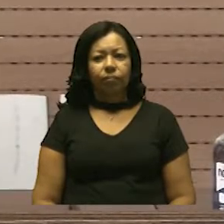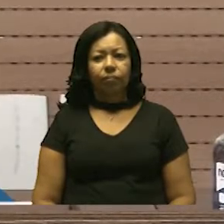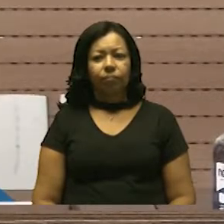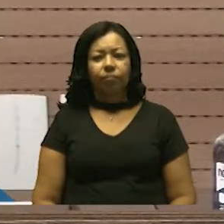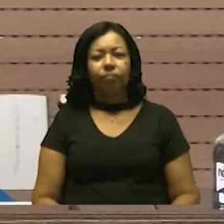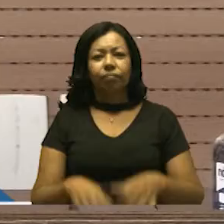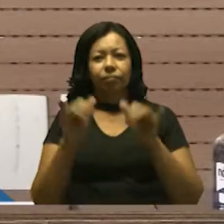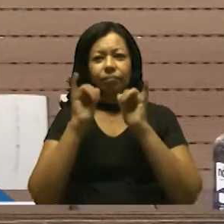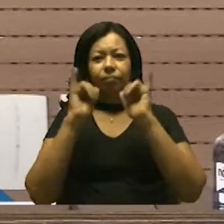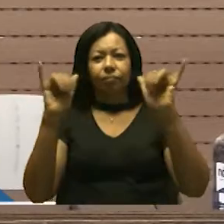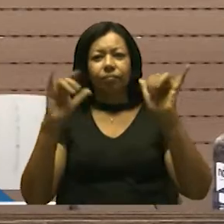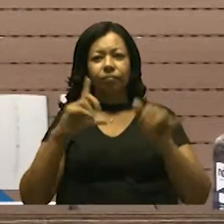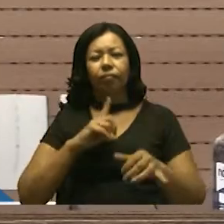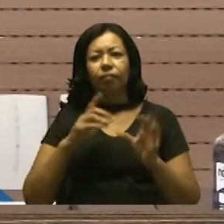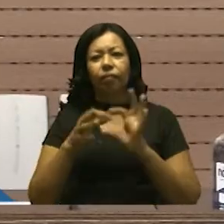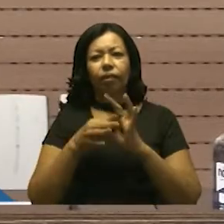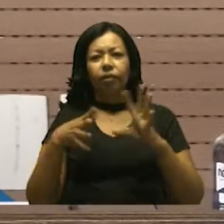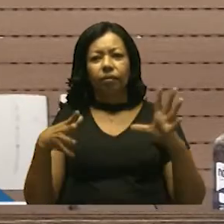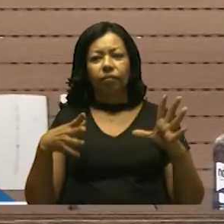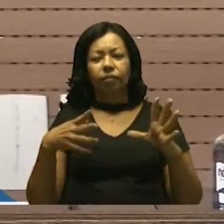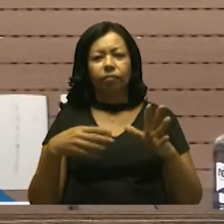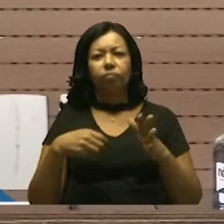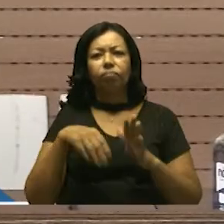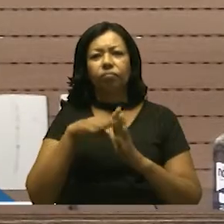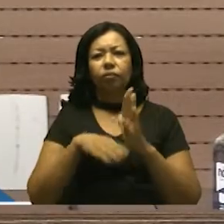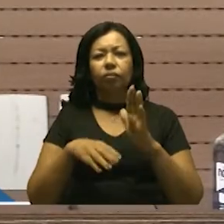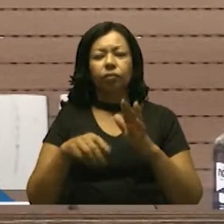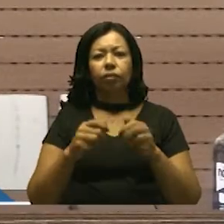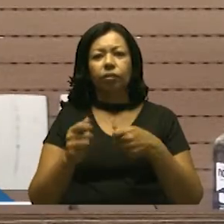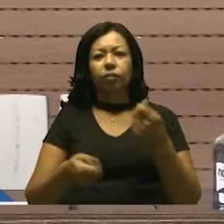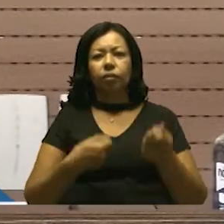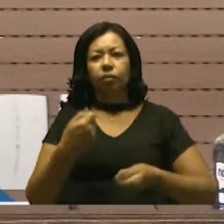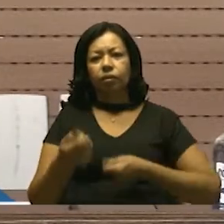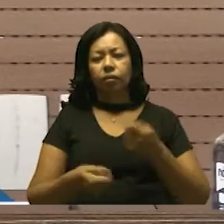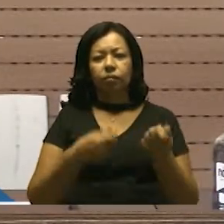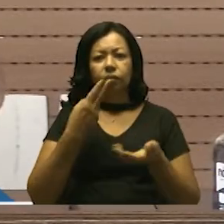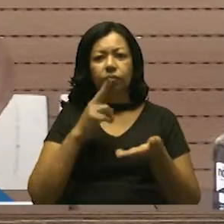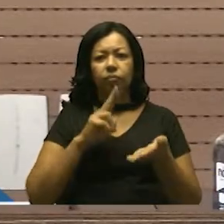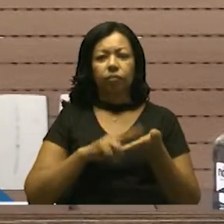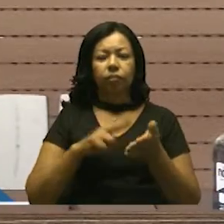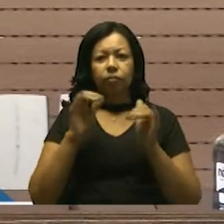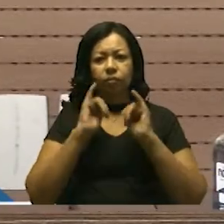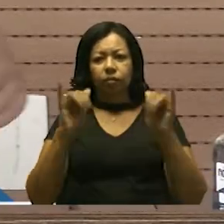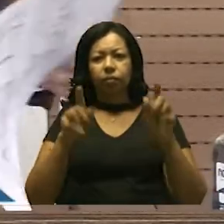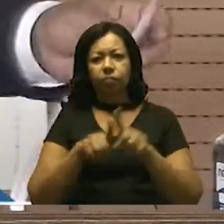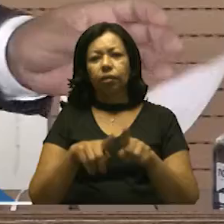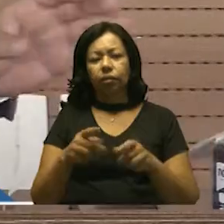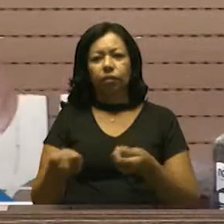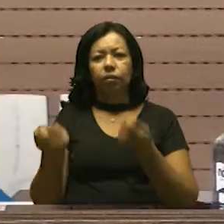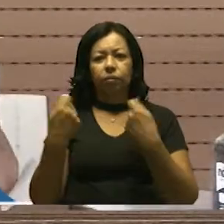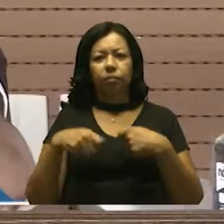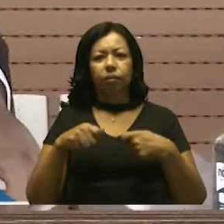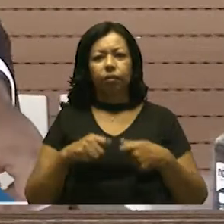Comunico que se encontra à disposição na divisão administrativa a súmula da correspondência pedida e recebida.